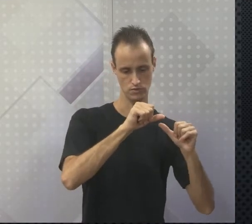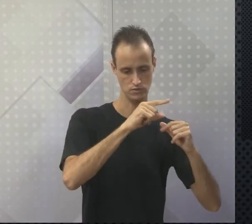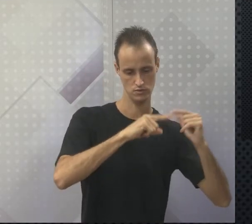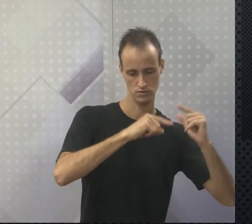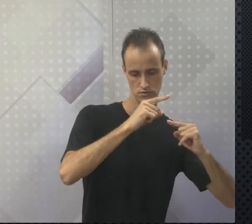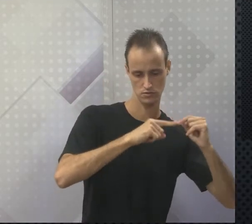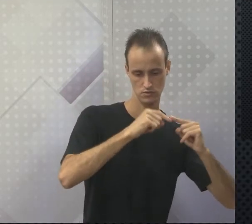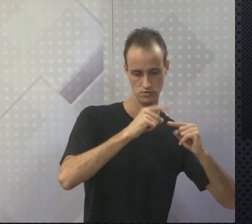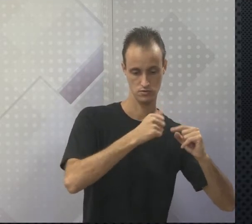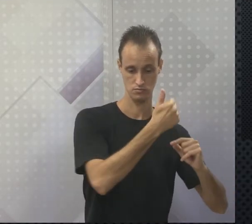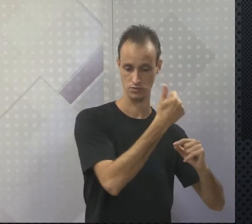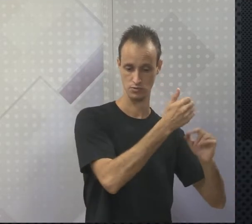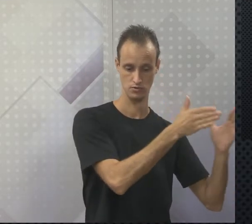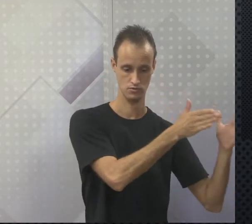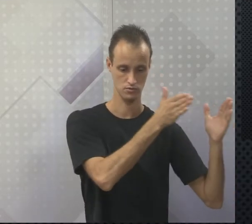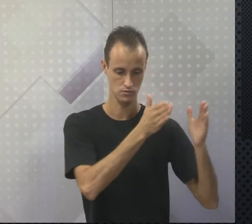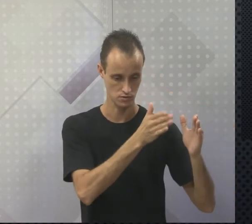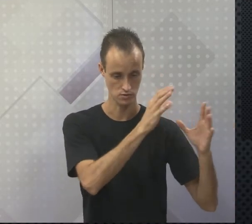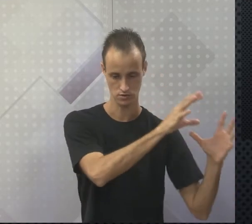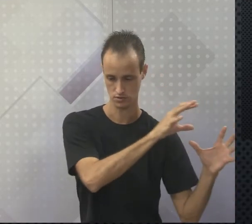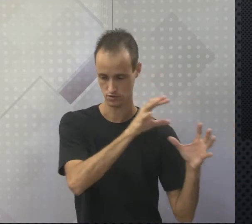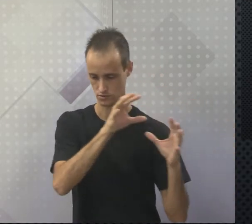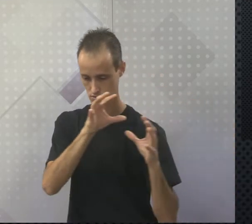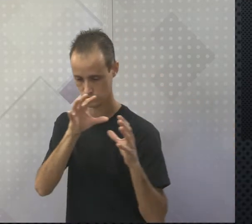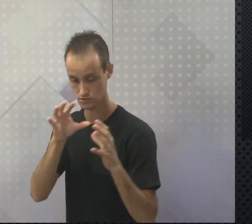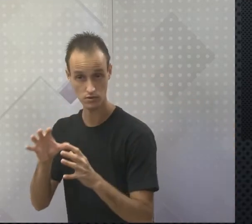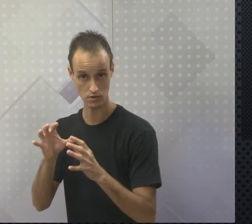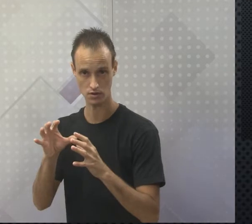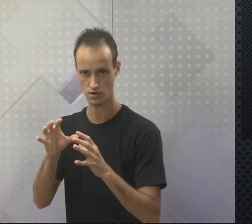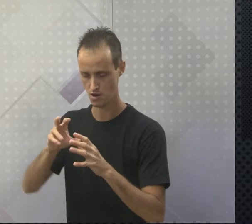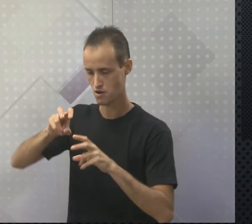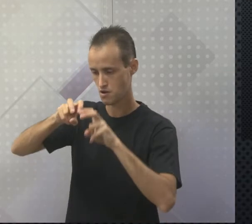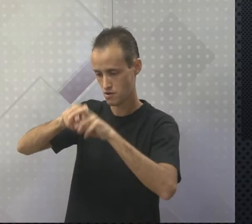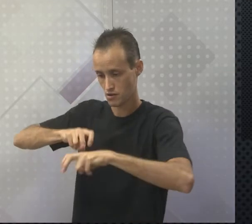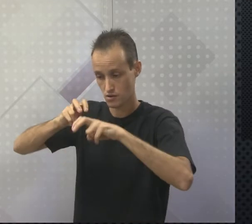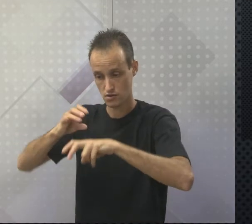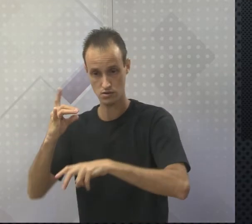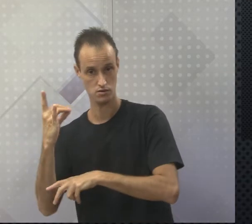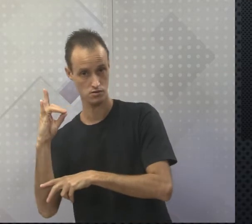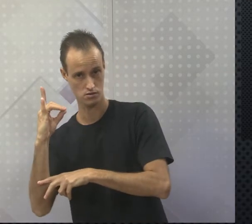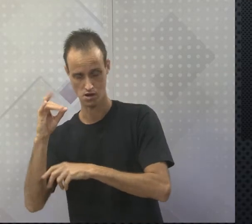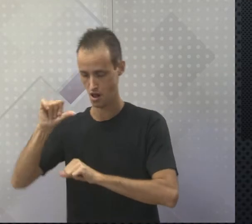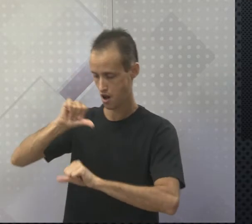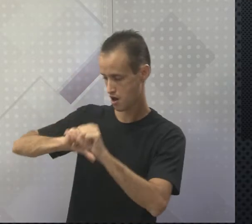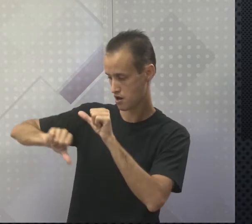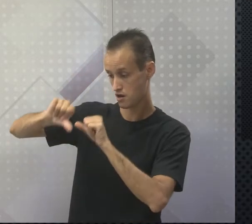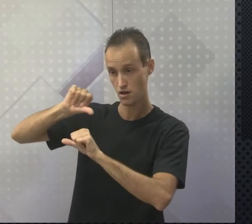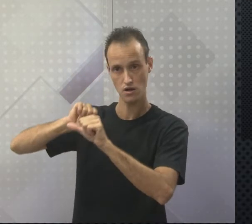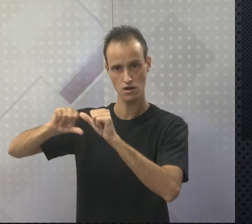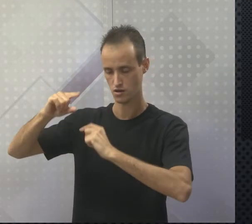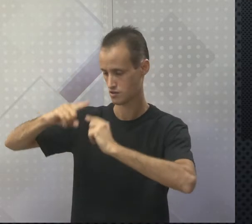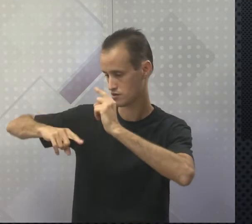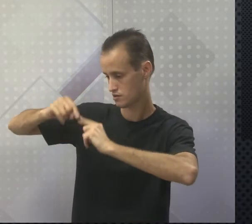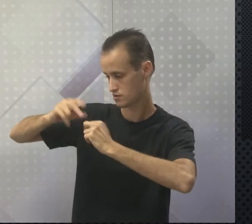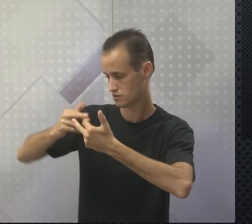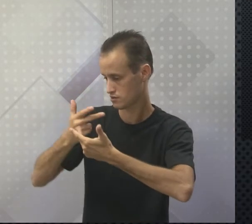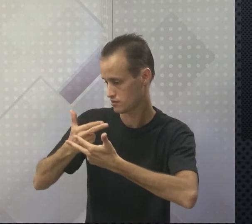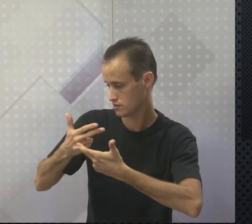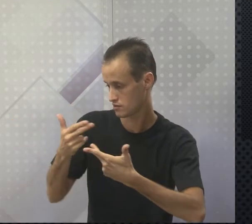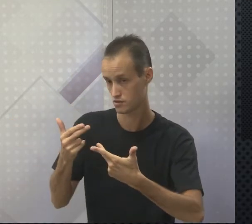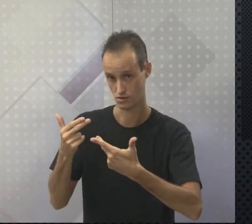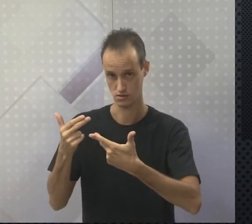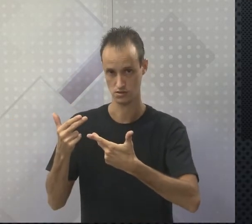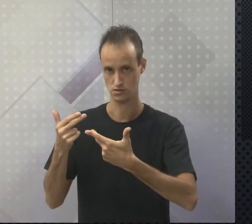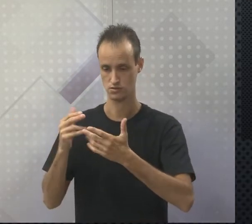proveniente lá do setor primário, principalmente da agricultura e da pecuária, e esses produtos vão ser transformados em bens industrializados,